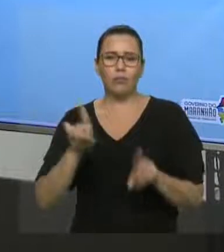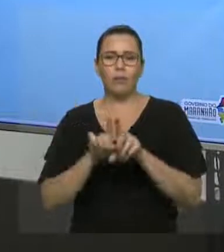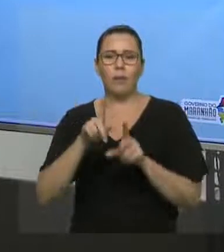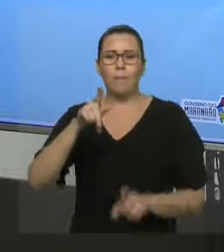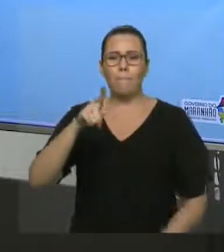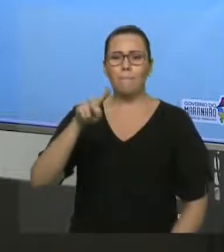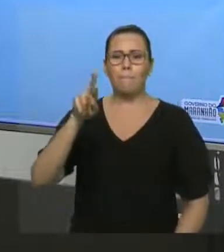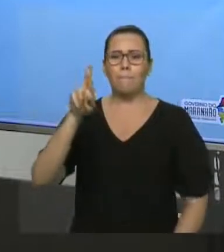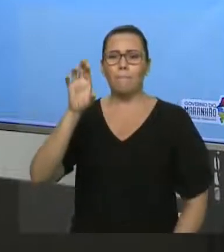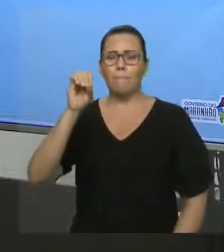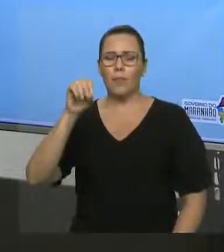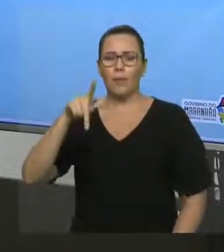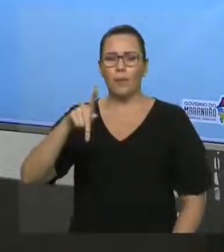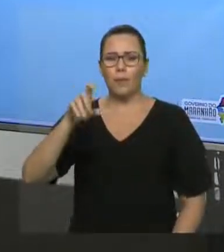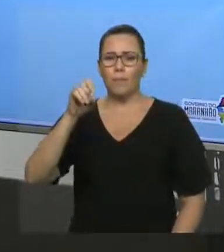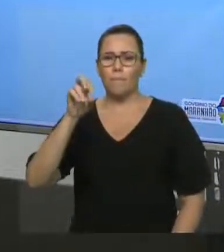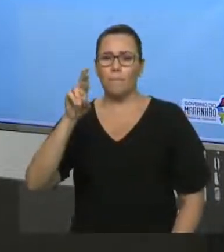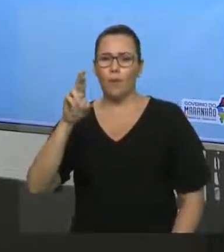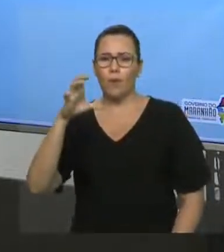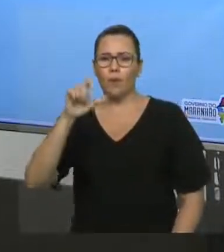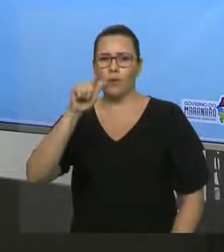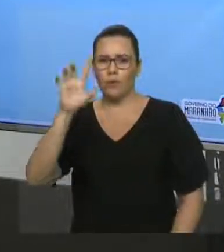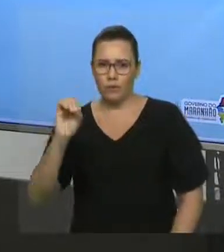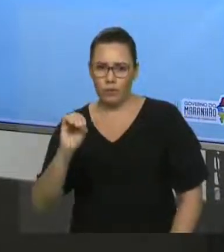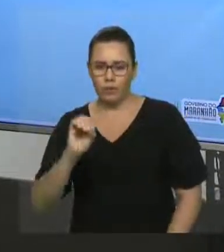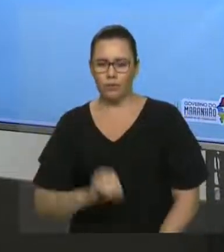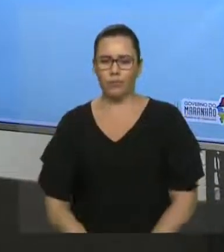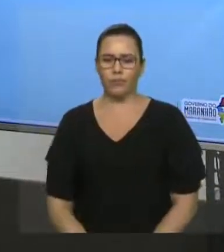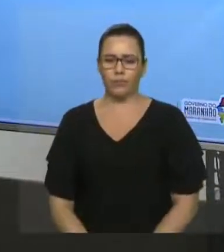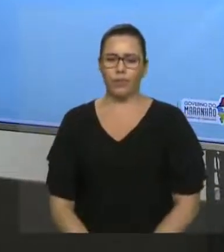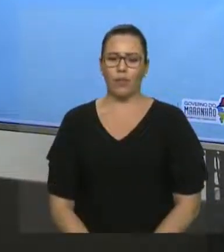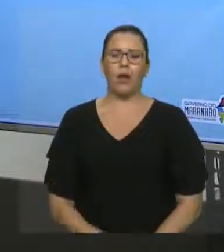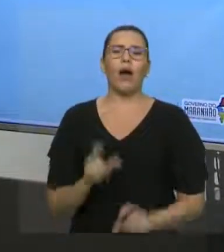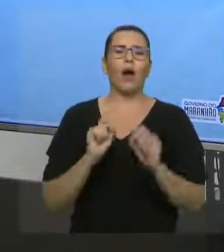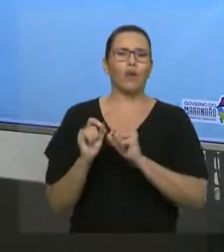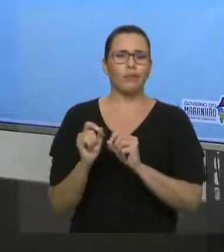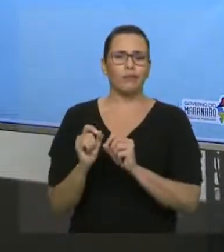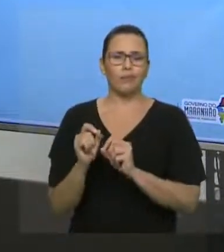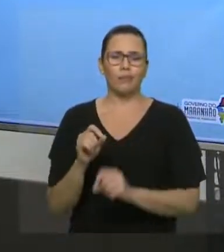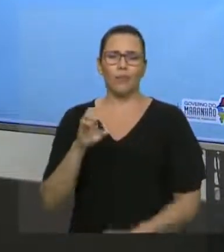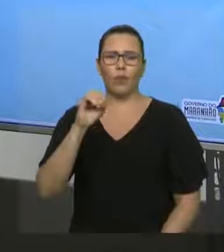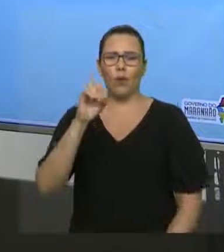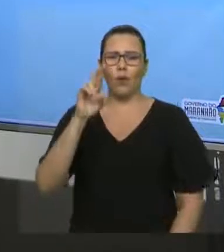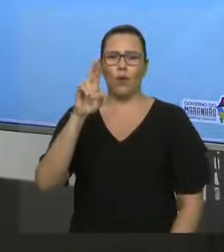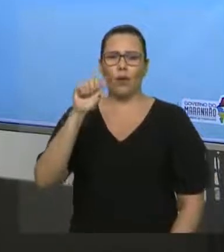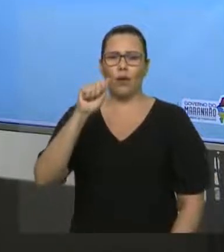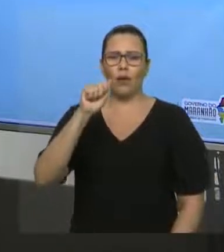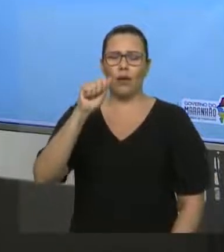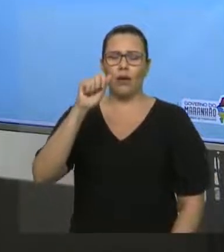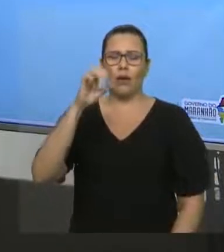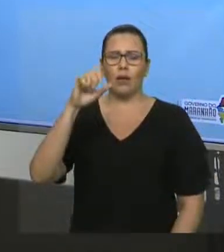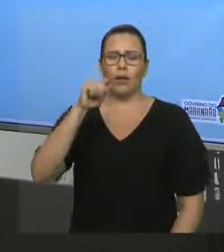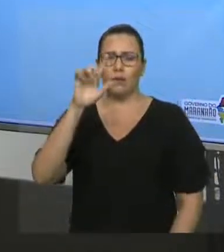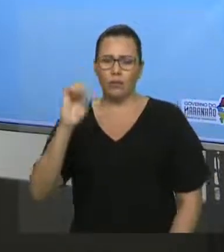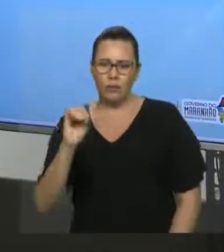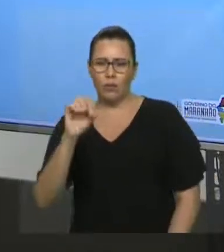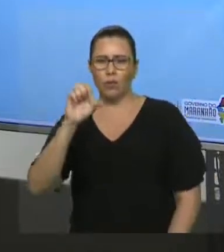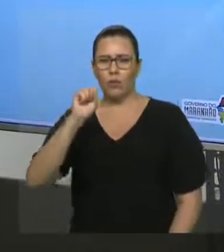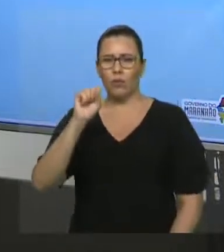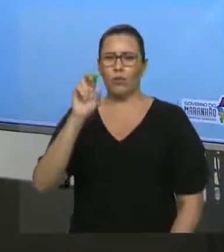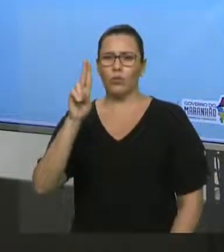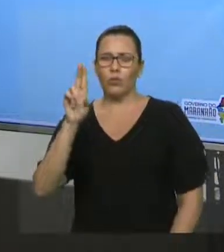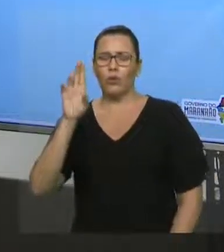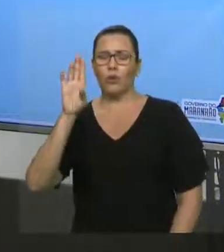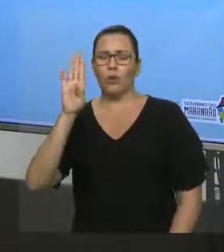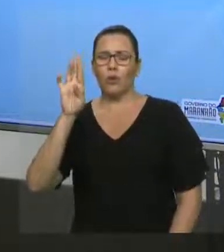adverbiais, orações subordinadas adverbiais. E aí, as conjunções que introduzem essas orações são